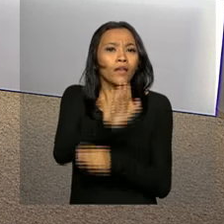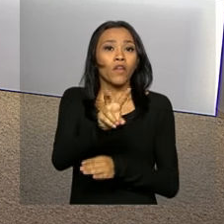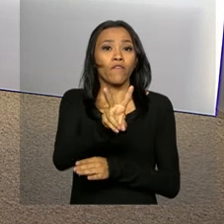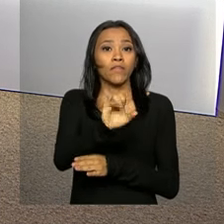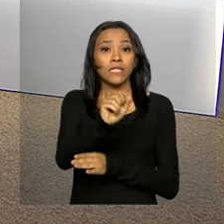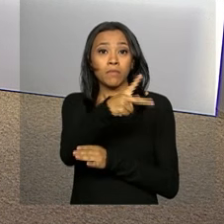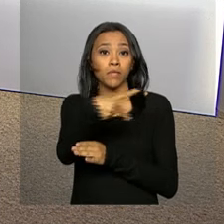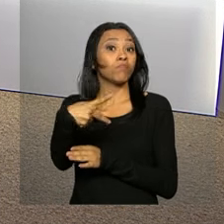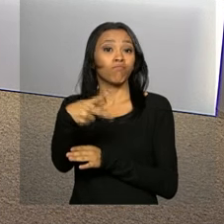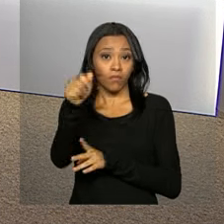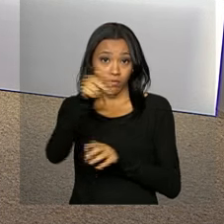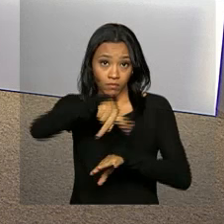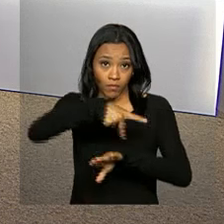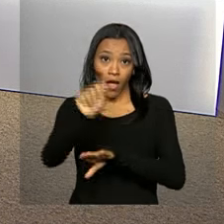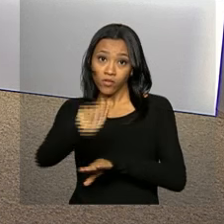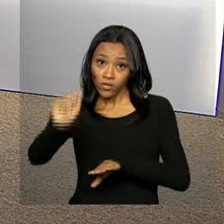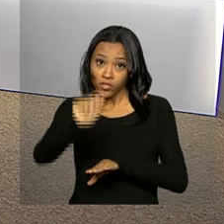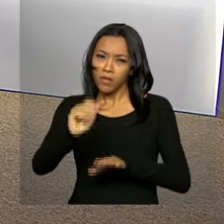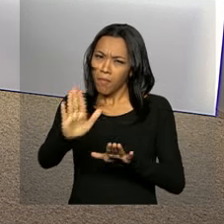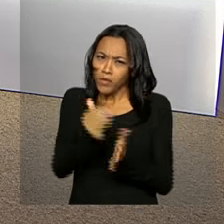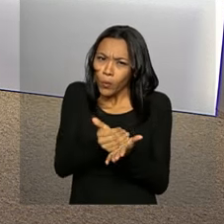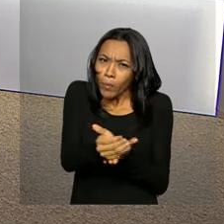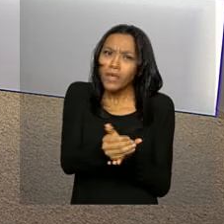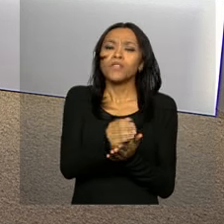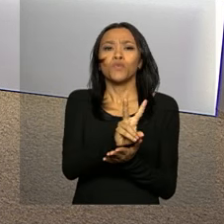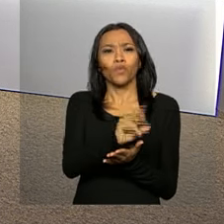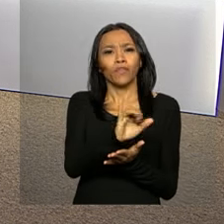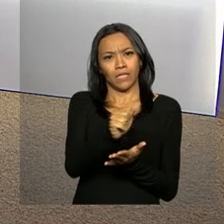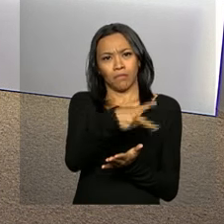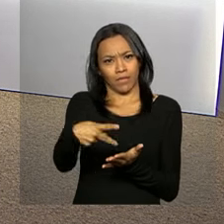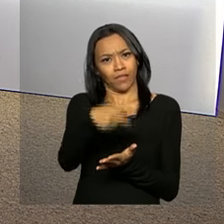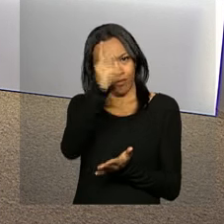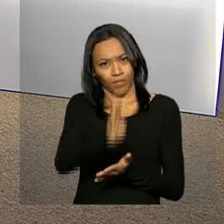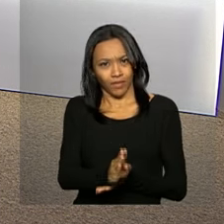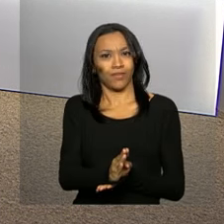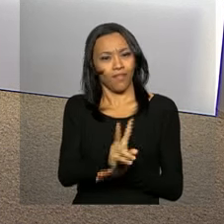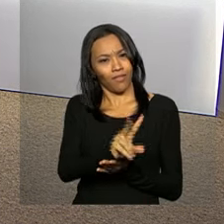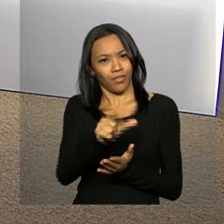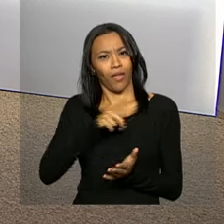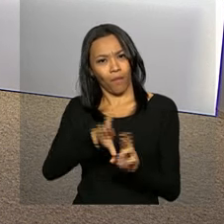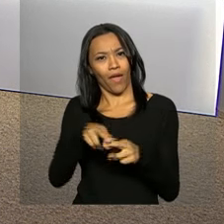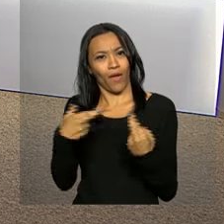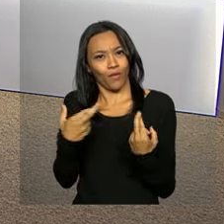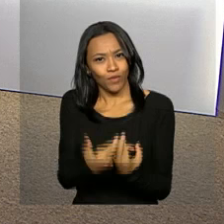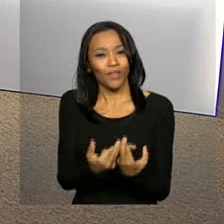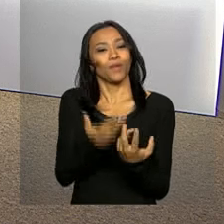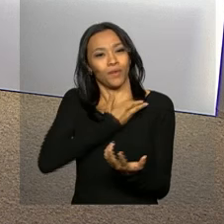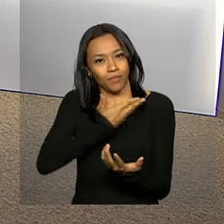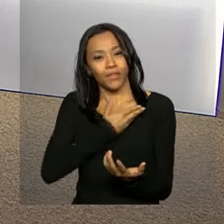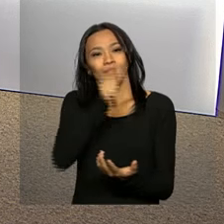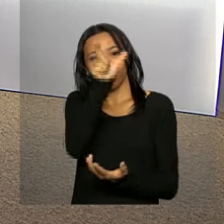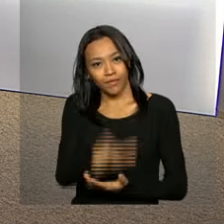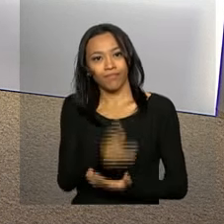-presidente da Argentina, mas no início da tarde o vice-presidente brasileiro, Michel Temer, tem uma reunião com a colega argentina.